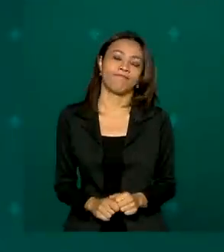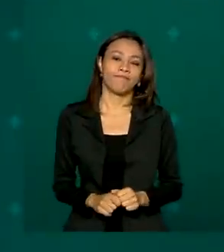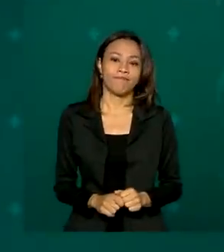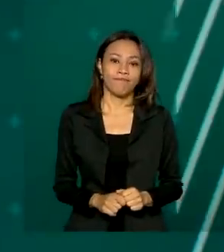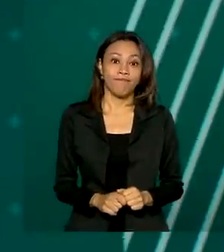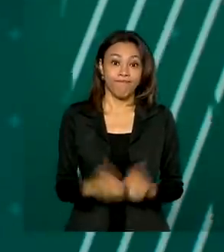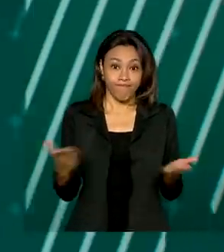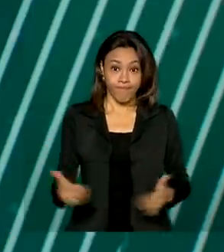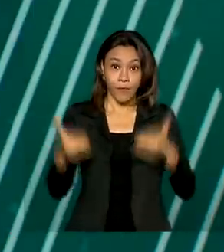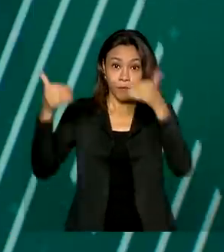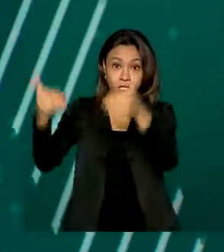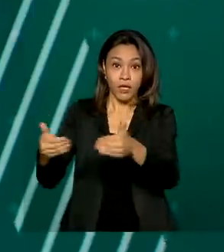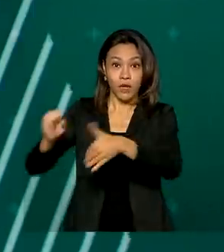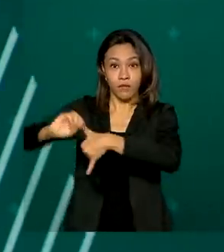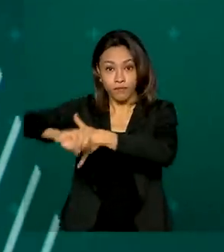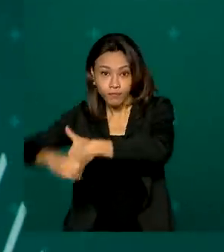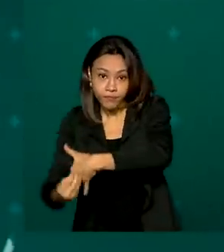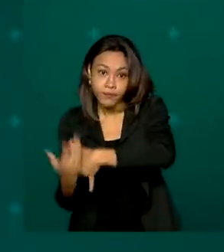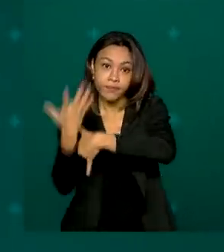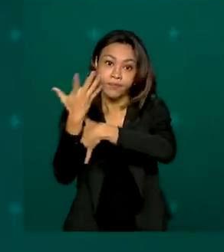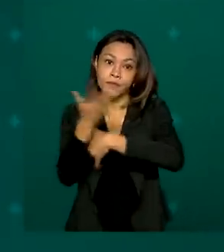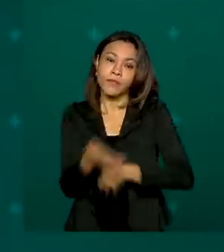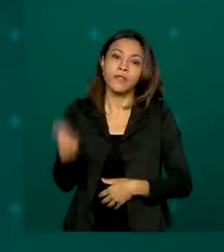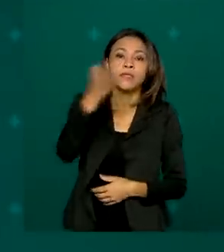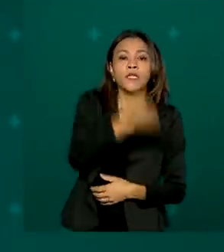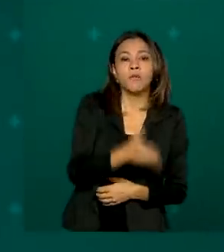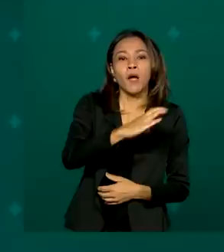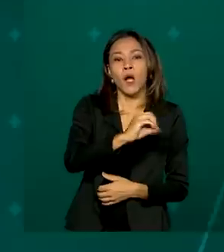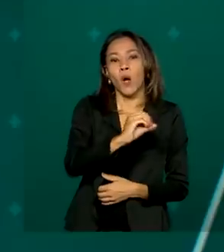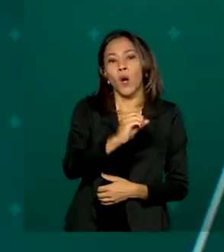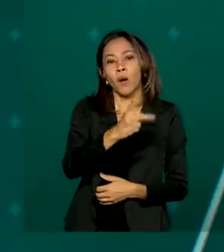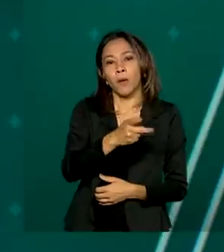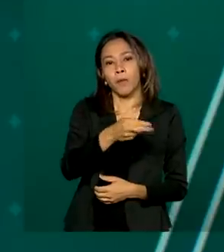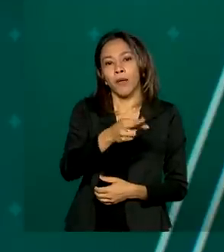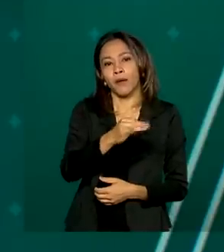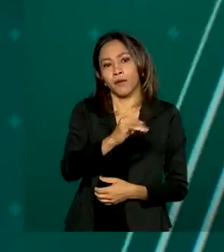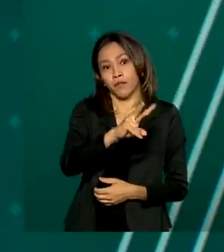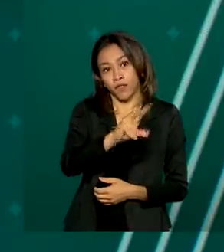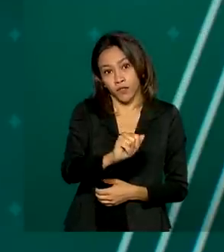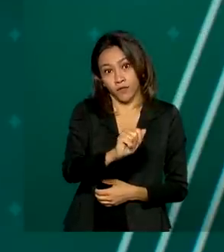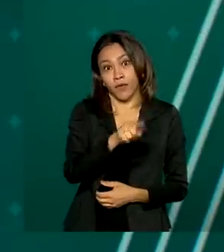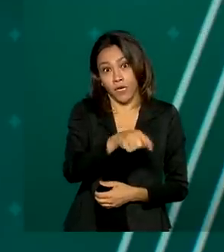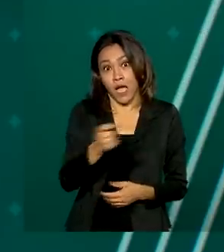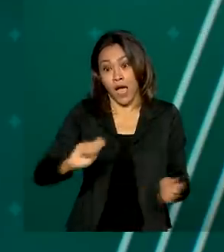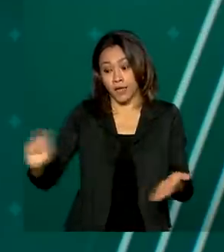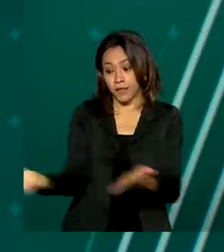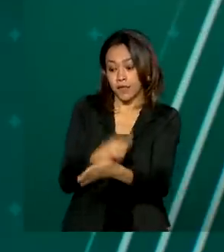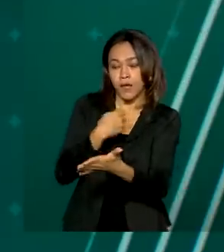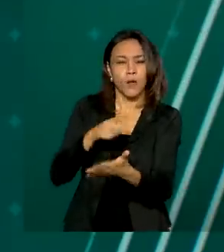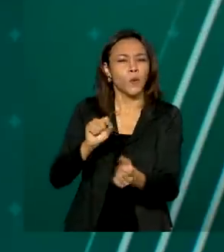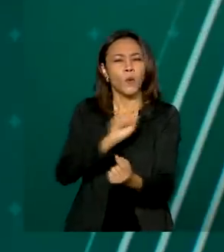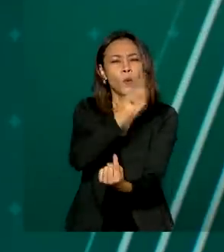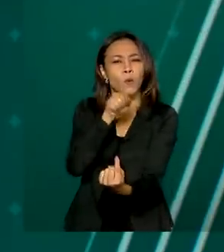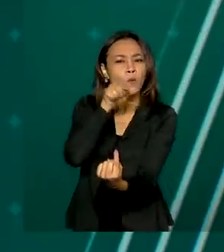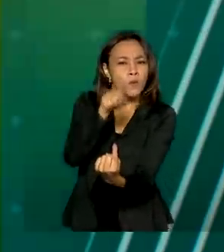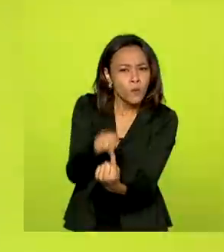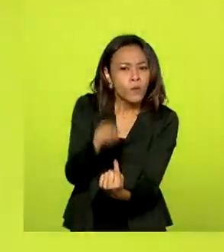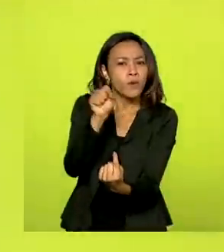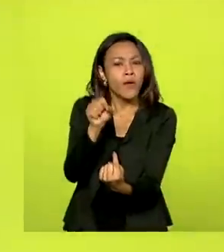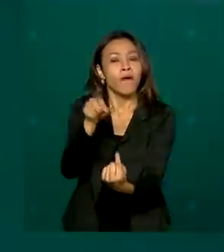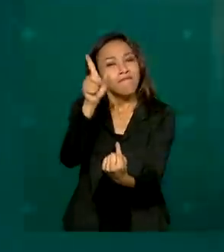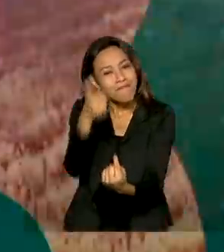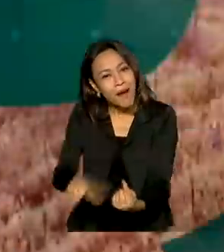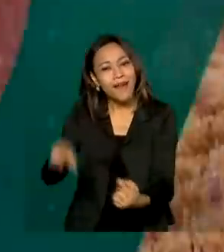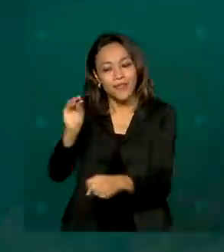O Ministério do Meio Ambiente e a Cooperativa Agroindustrial assinaram nesta segunda-feira um protocolo de intenções para adoção de